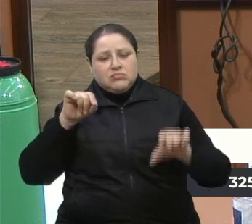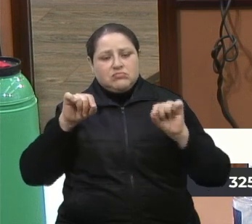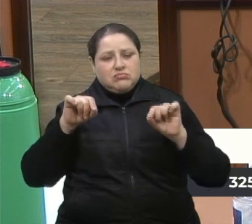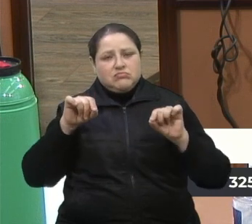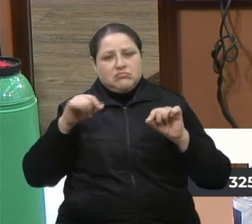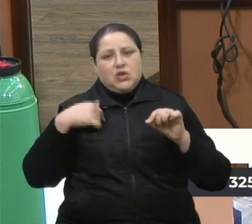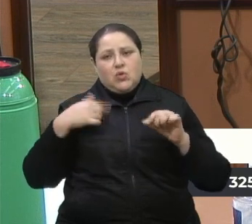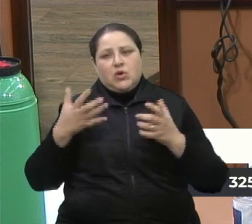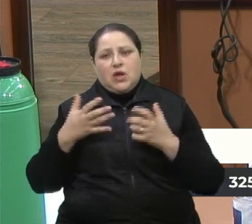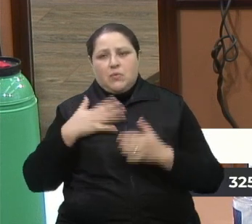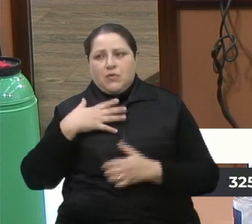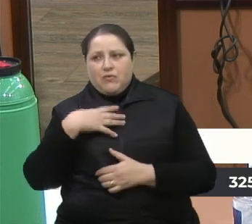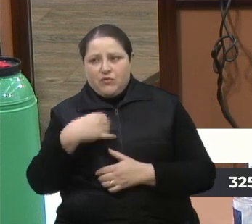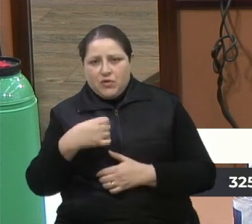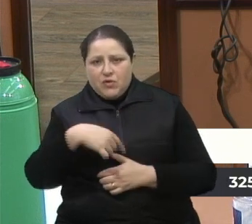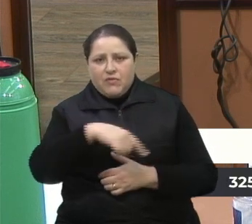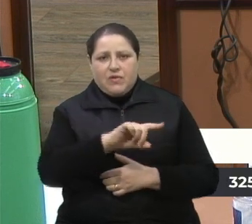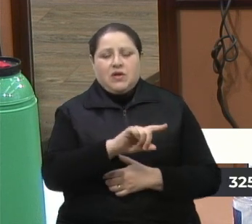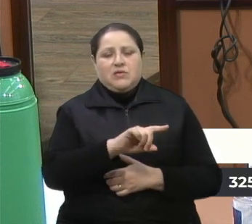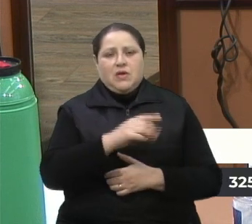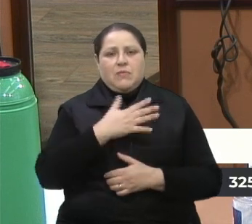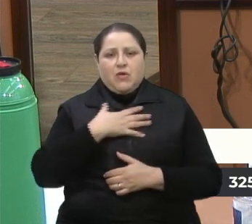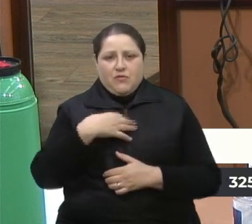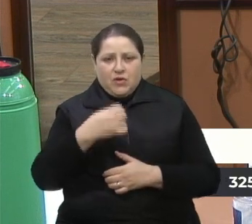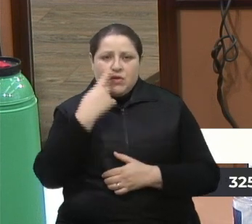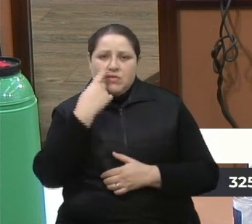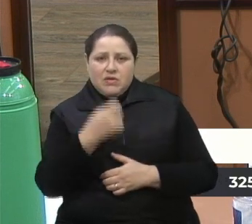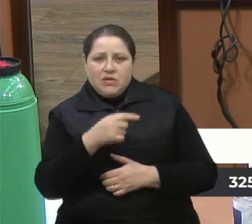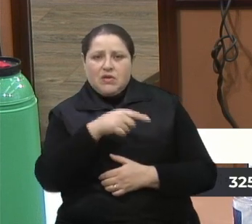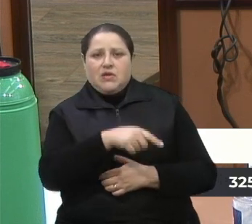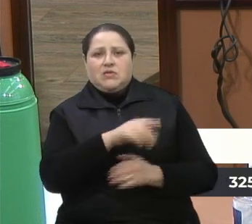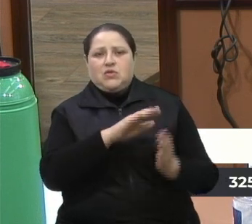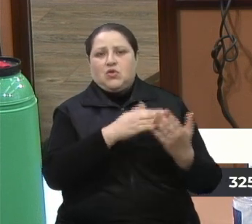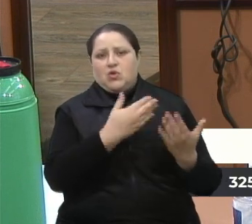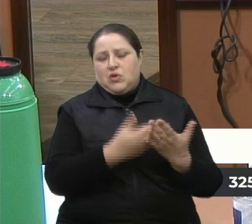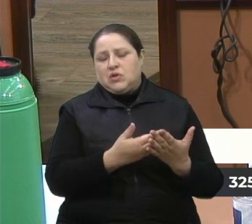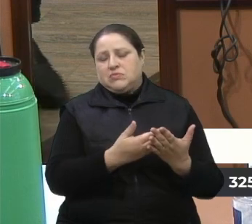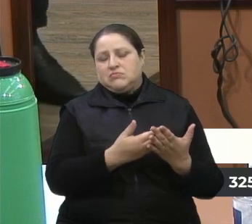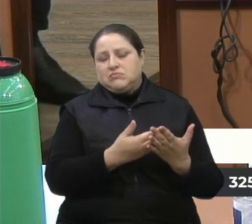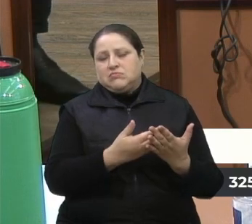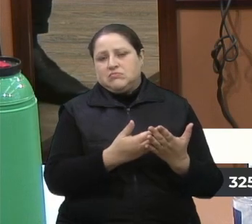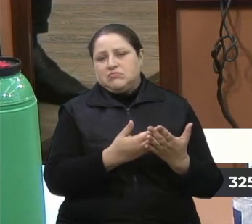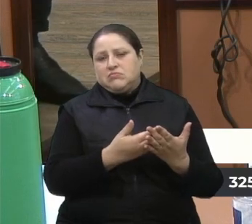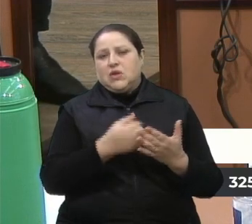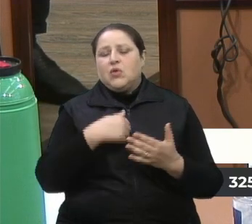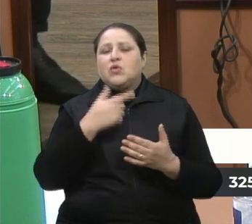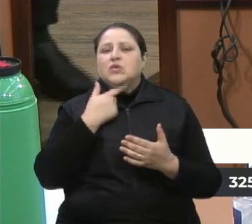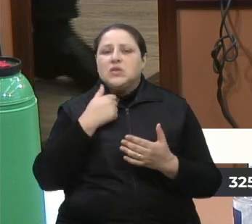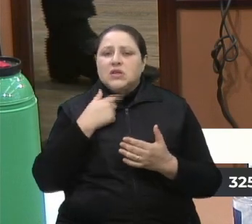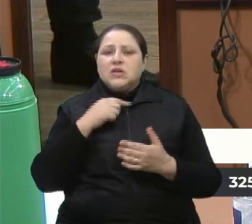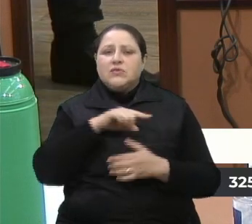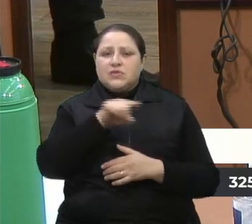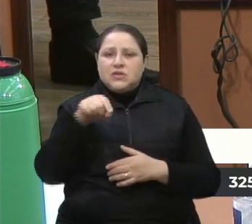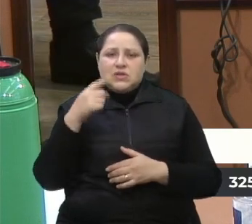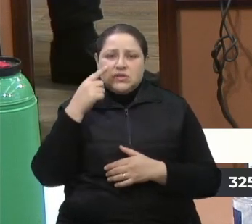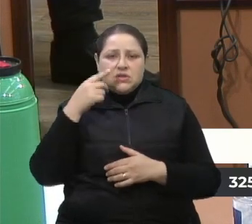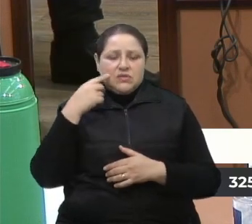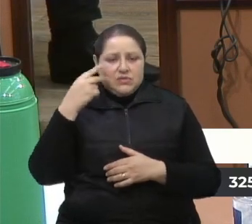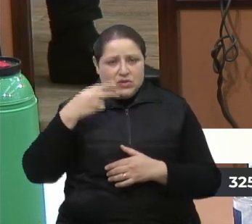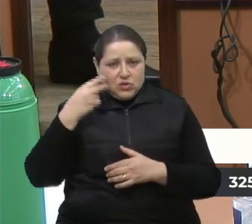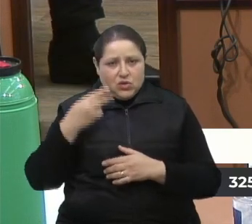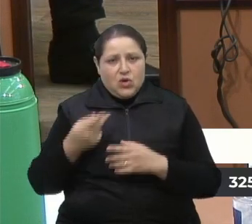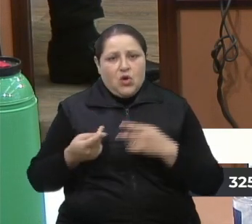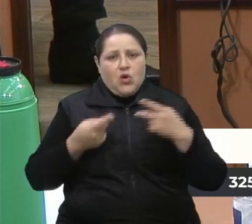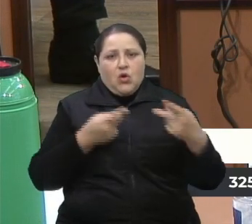eu quero que meu filho vá, o meu filho está interessado nesta escola. E eu gostaria que os vereadores conhecessem, de fato, e relembrar,